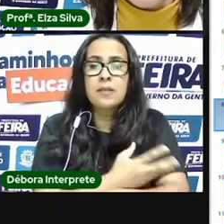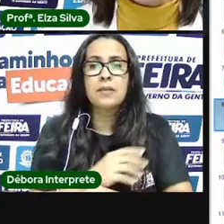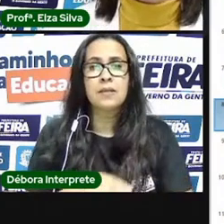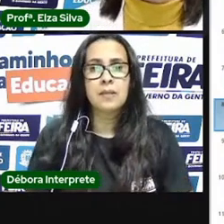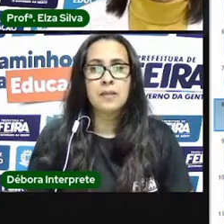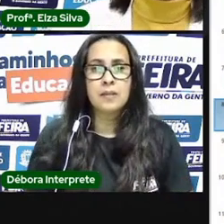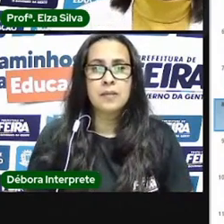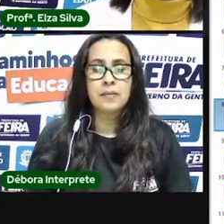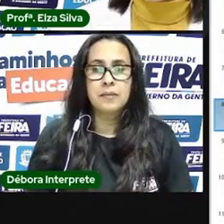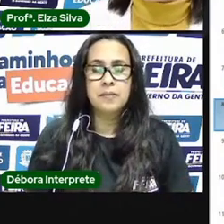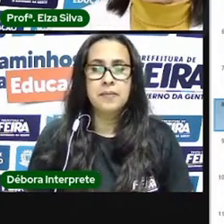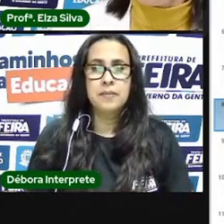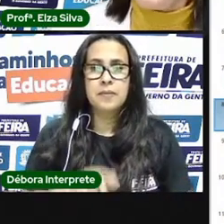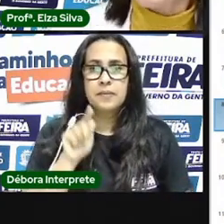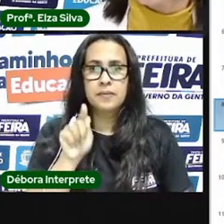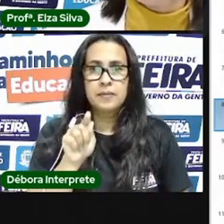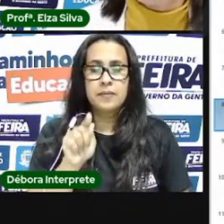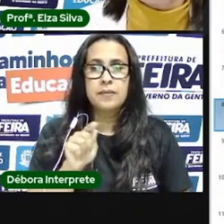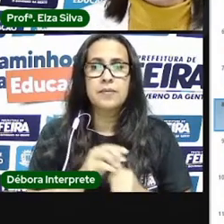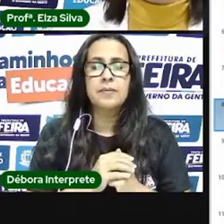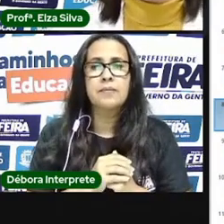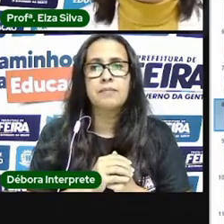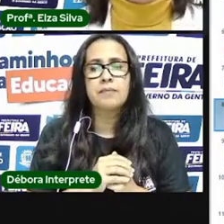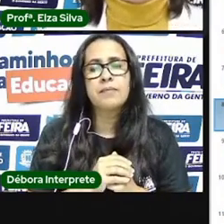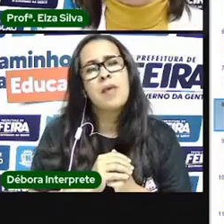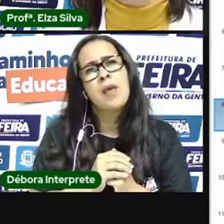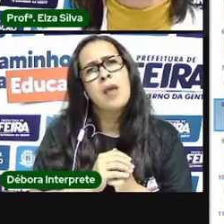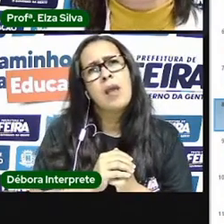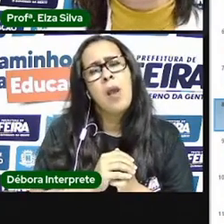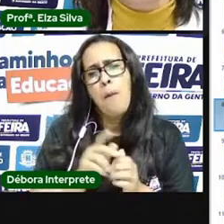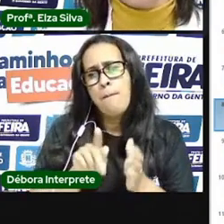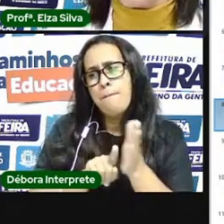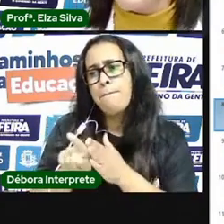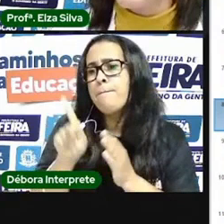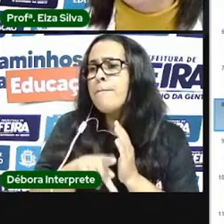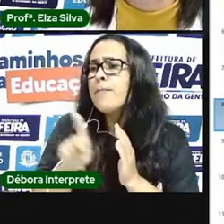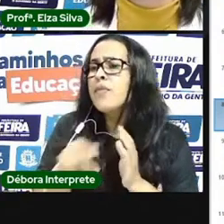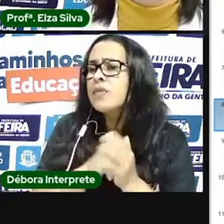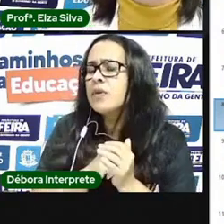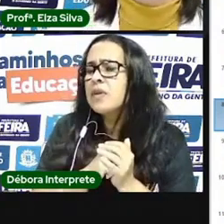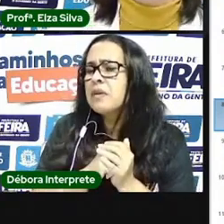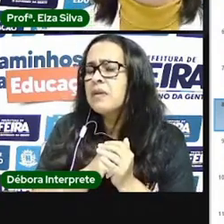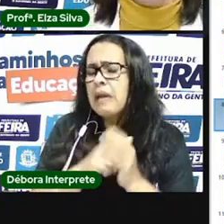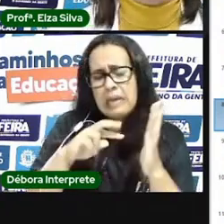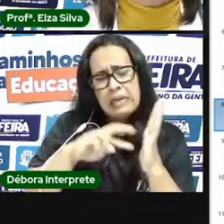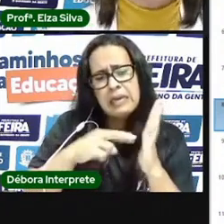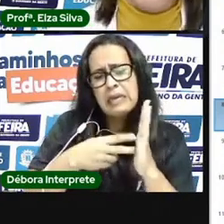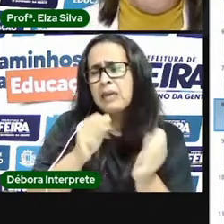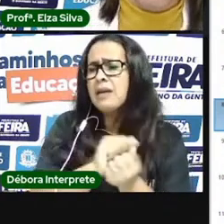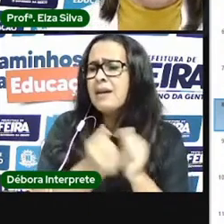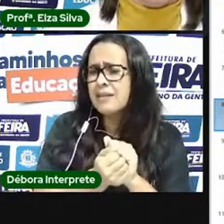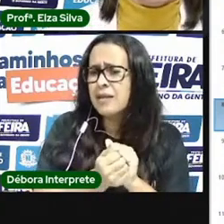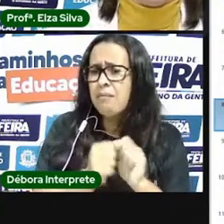Se você se perguntar para a Elza, como é que eu posso definir arte? É